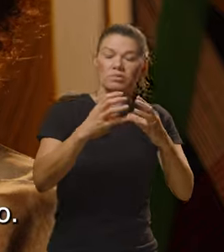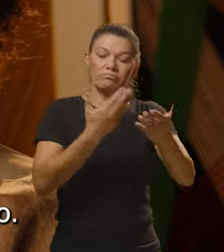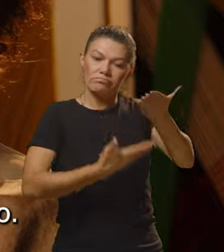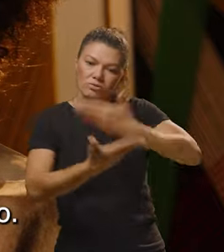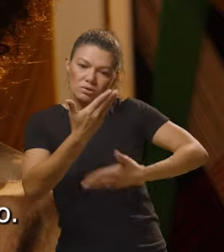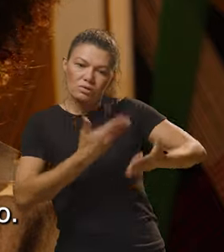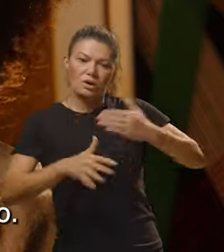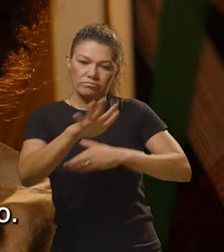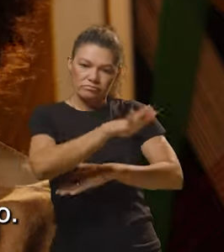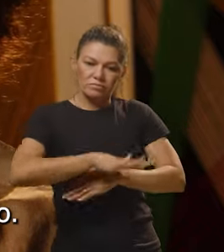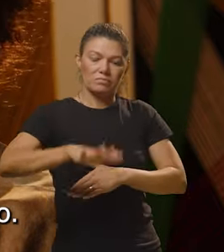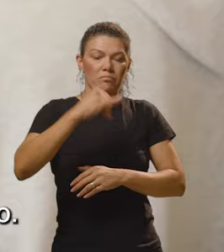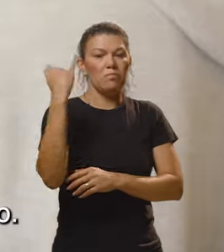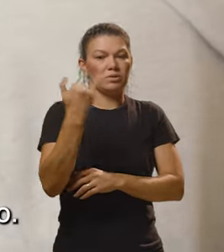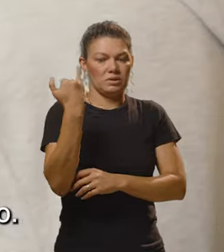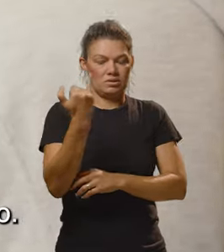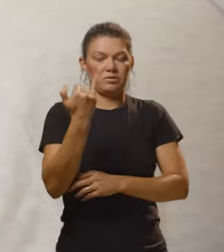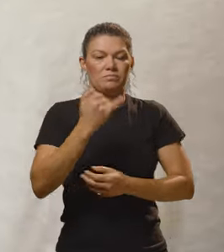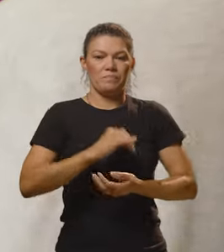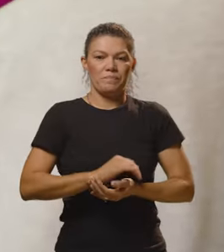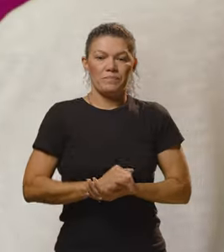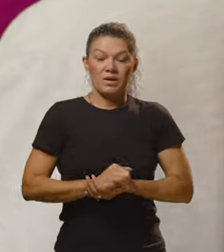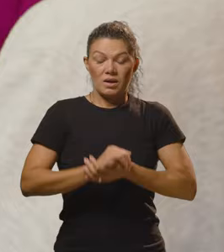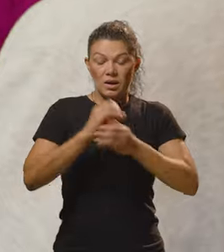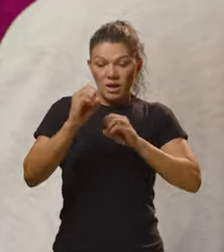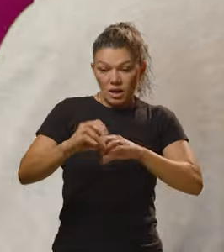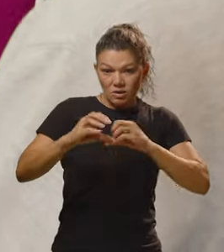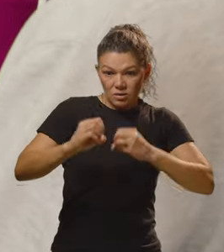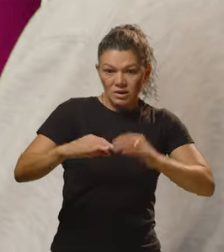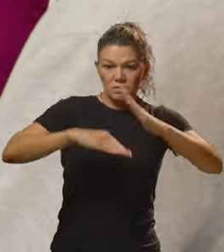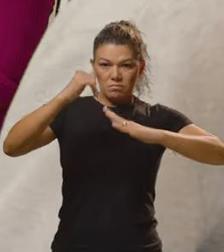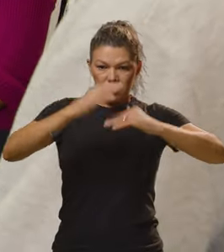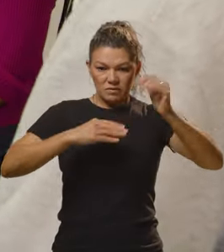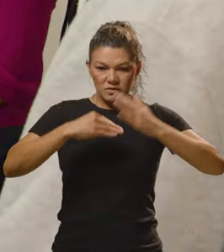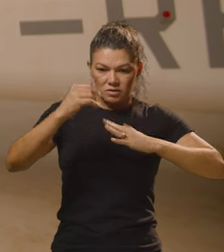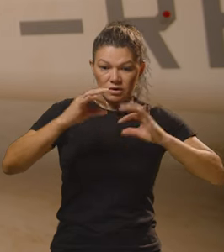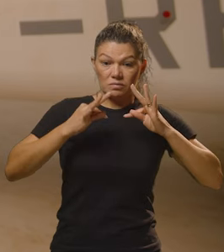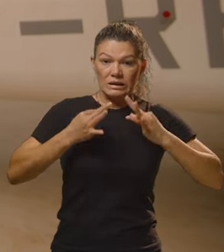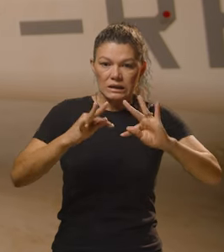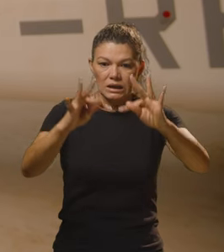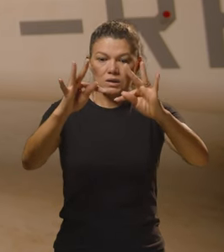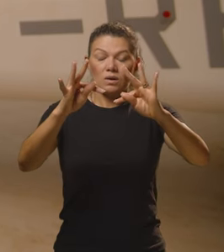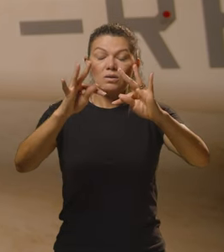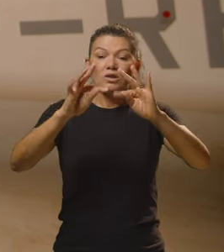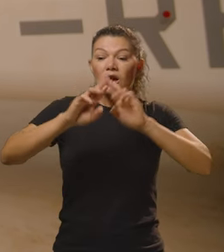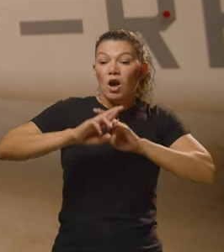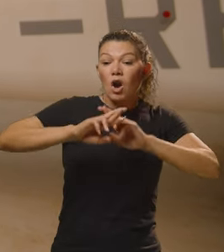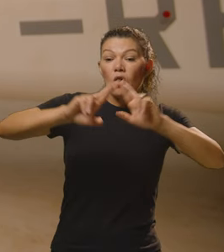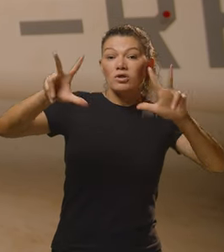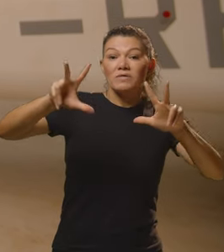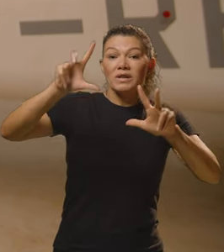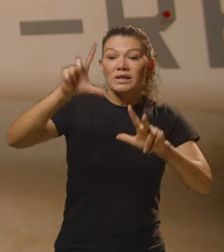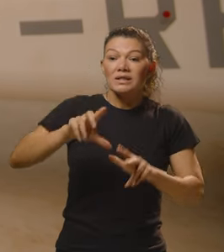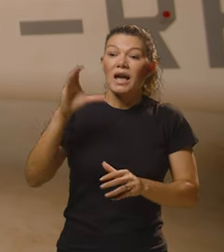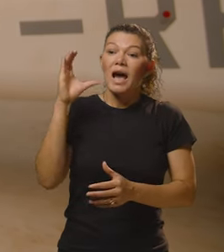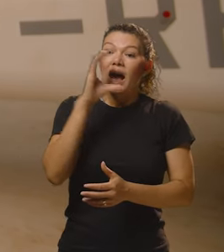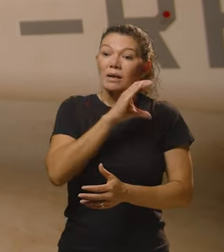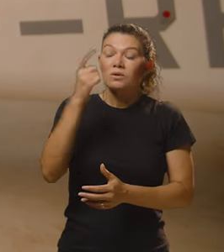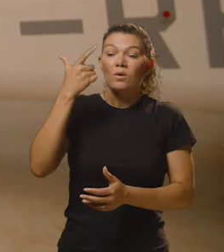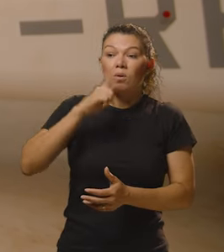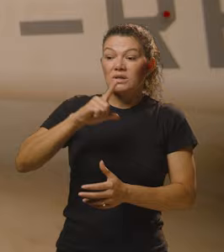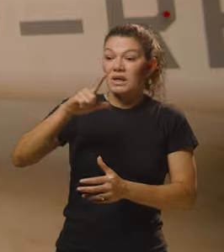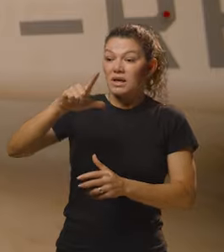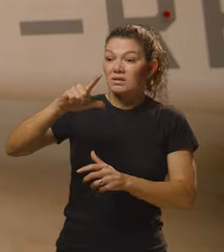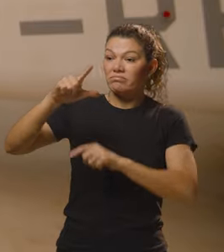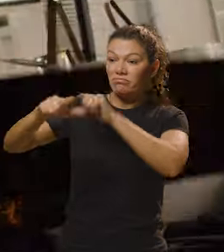Esses espaços são muito importantes para isso. A educação profissional e tecnológica, eu acho que o grande diferencial dela é a aplicação imediata